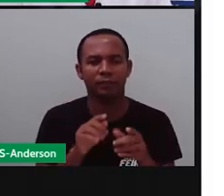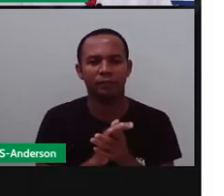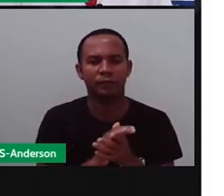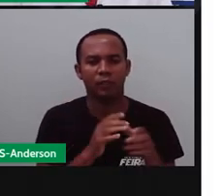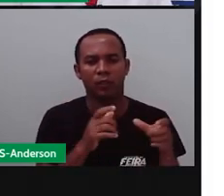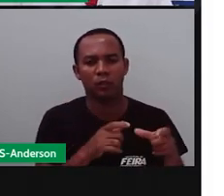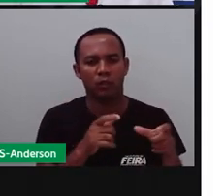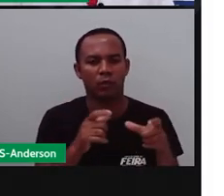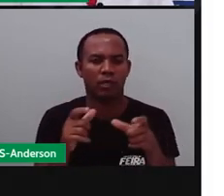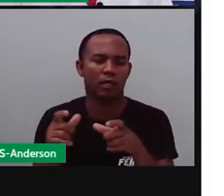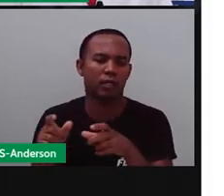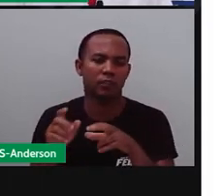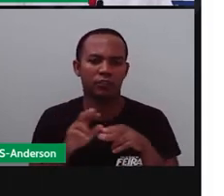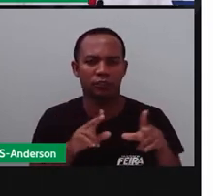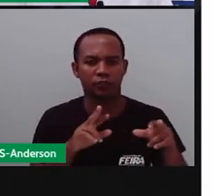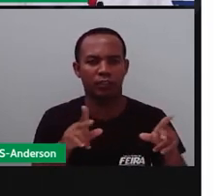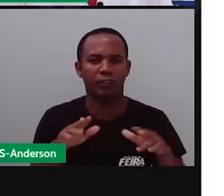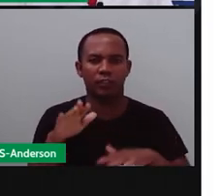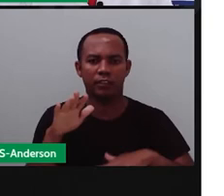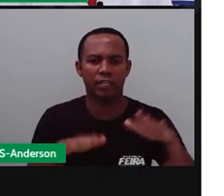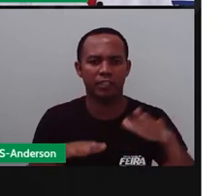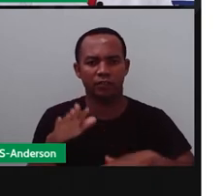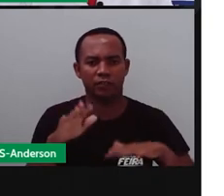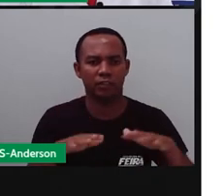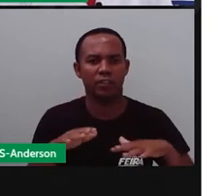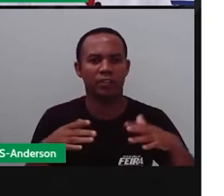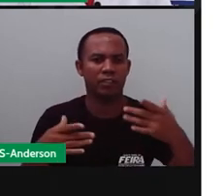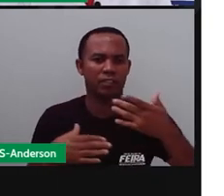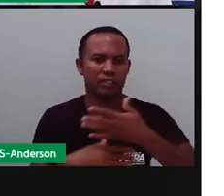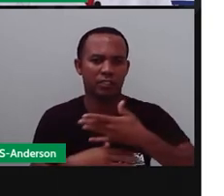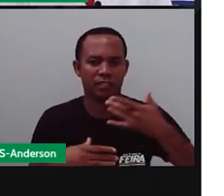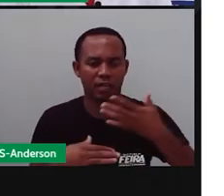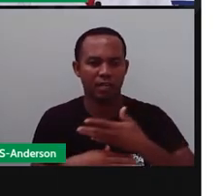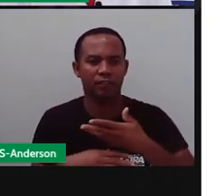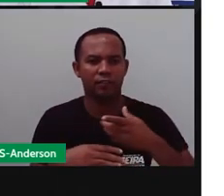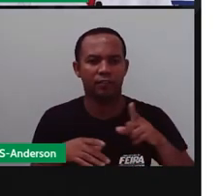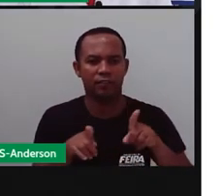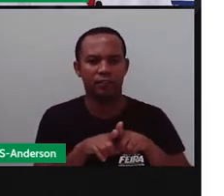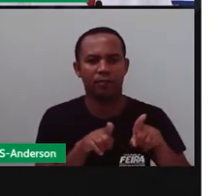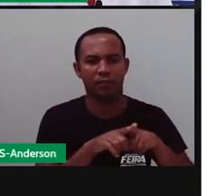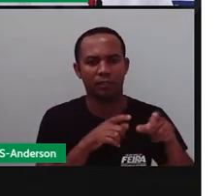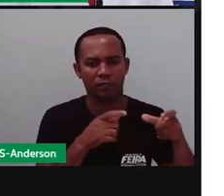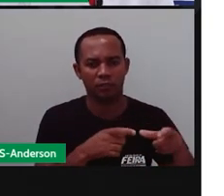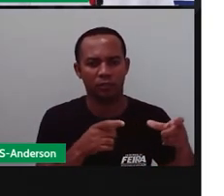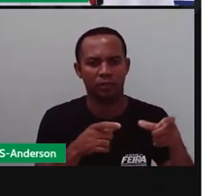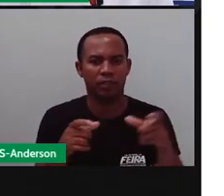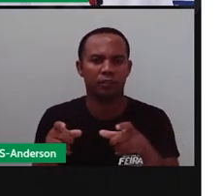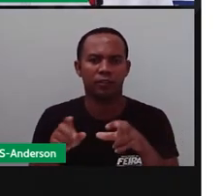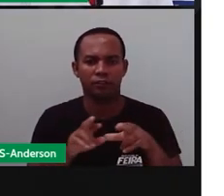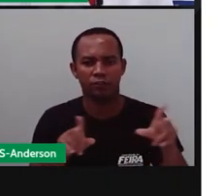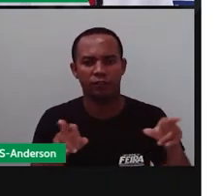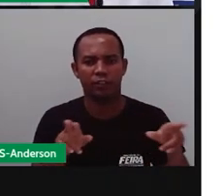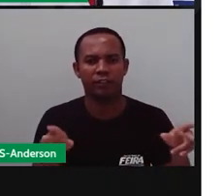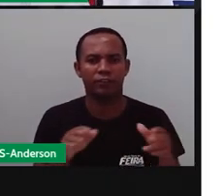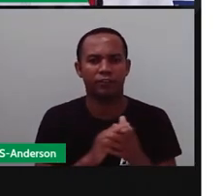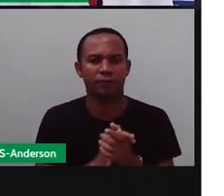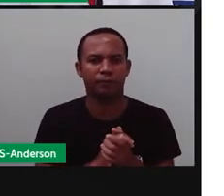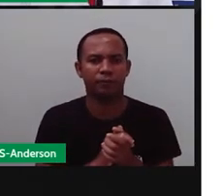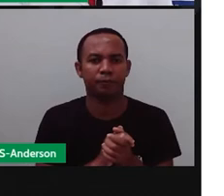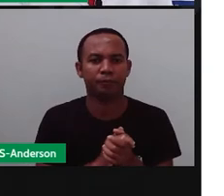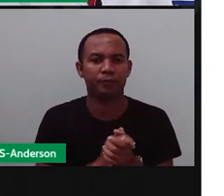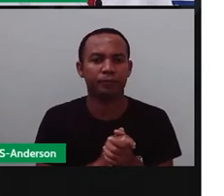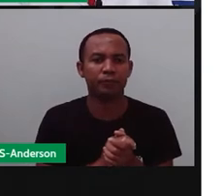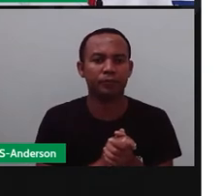região para região. Às vezes, até de cidade para cidade, né? Além disso, né?